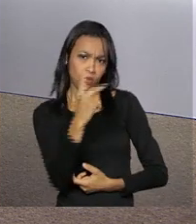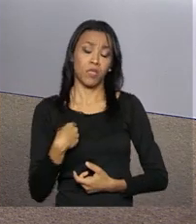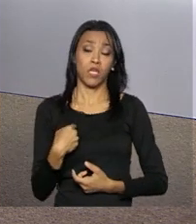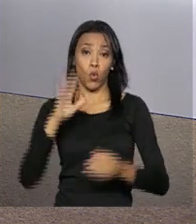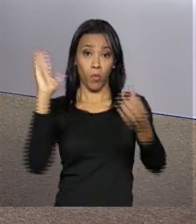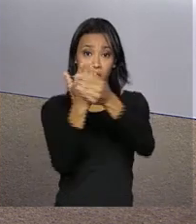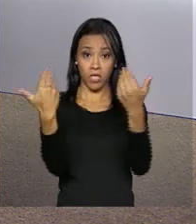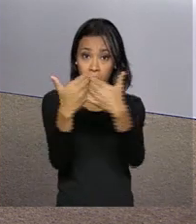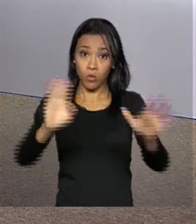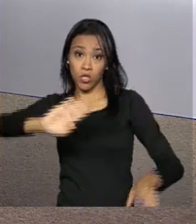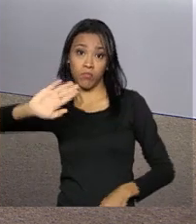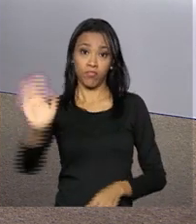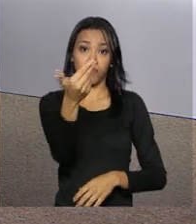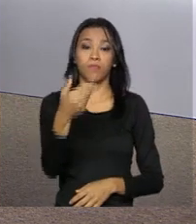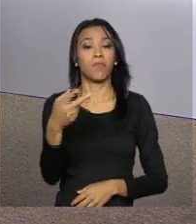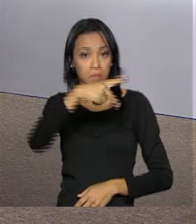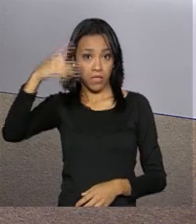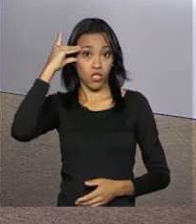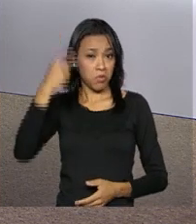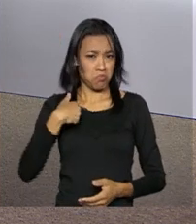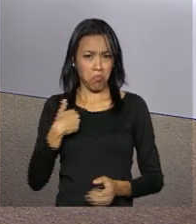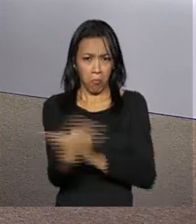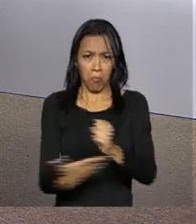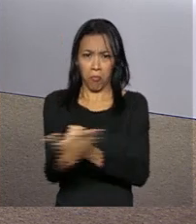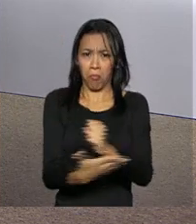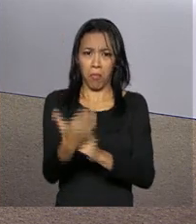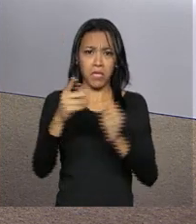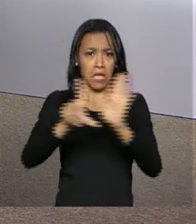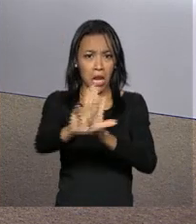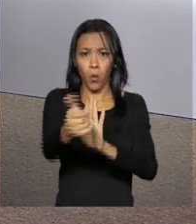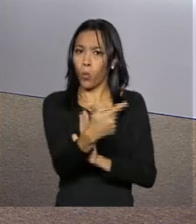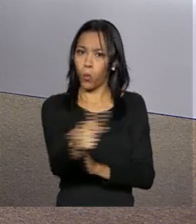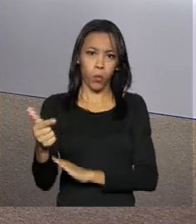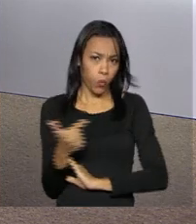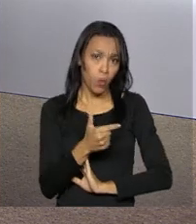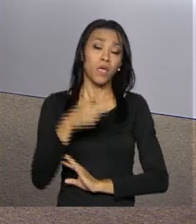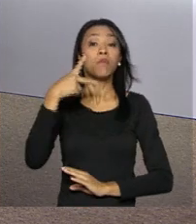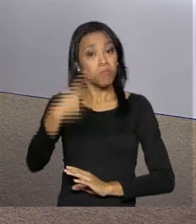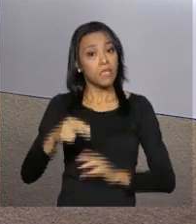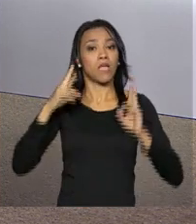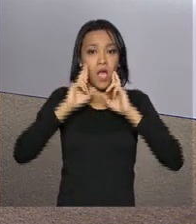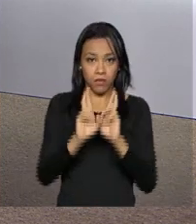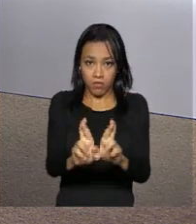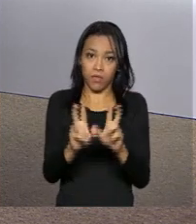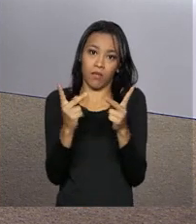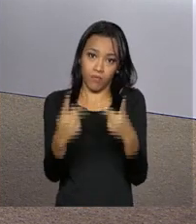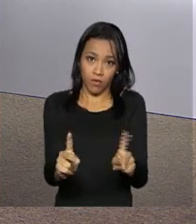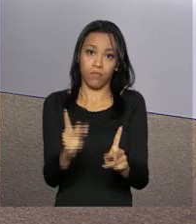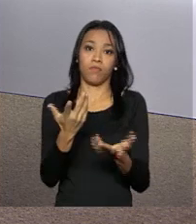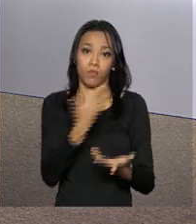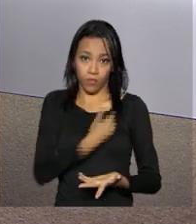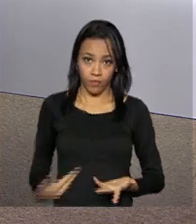presidenta Dilma Rousseff não tem qualquer fundamento e seu mandato constitucional deve ser respeitado. O